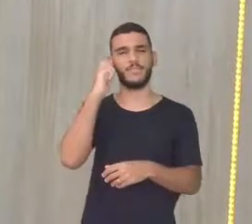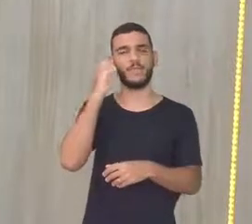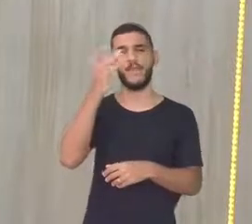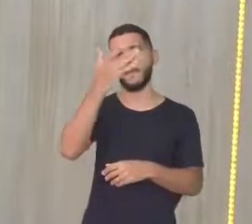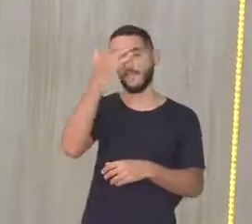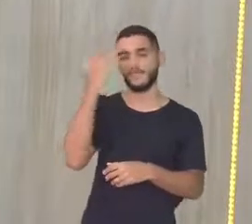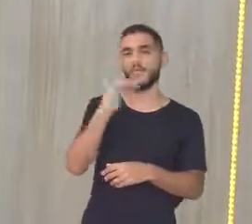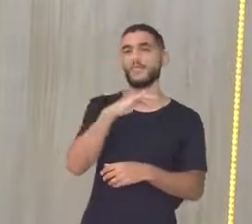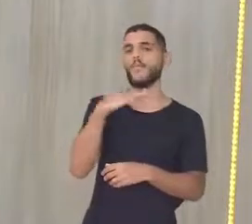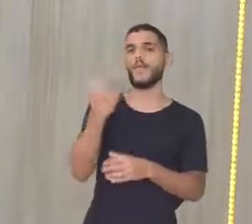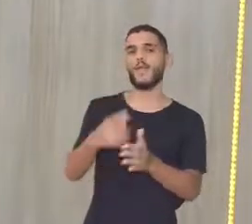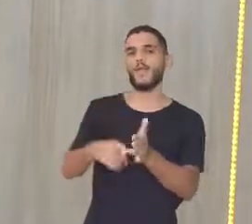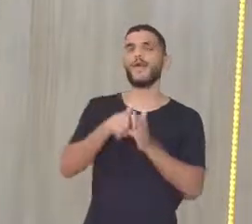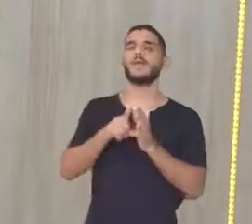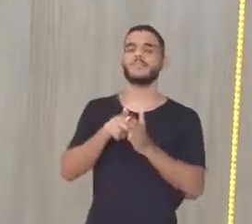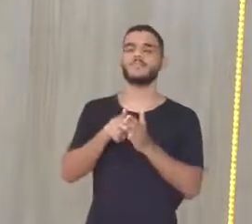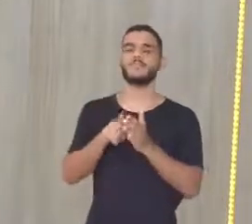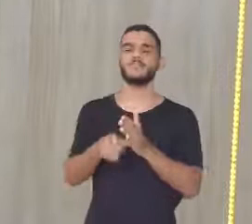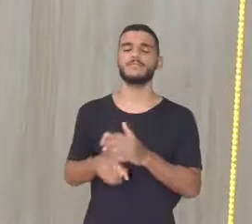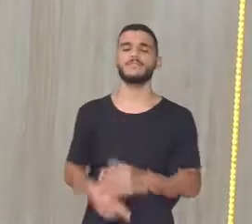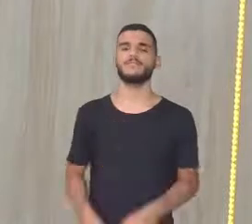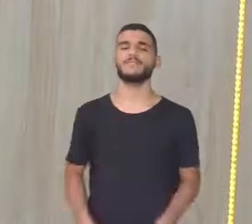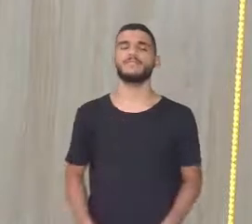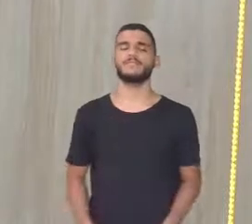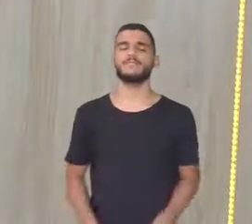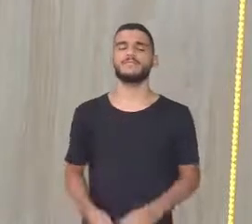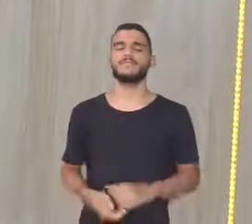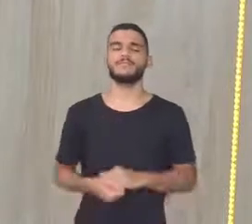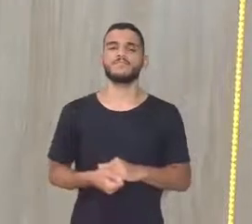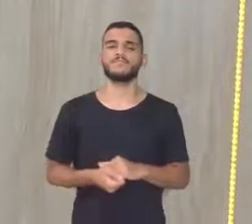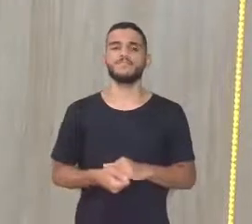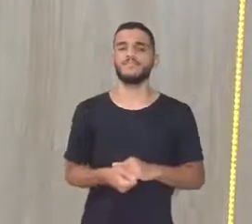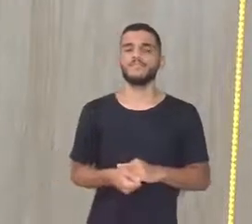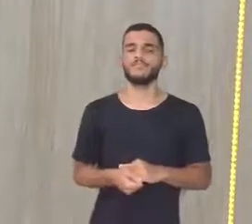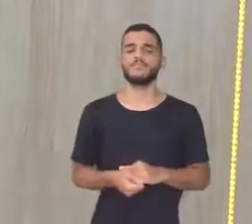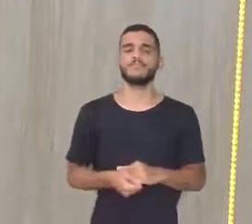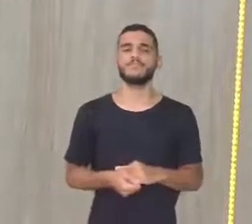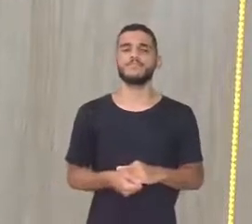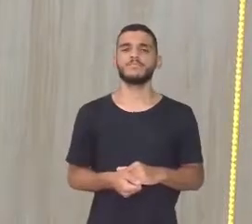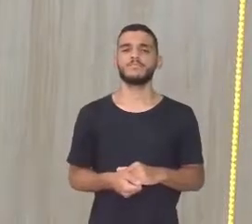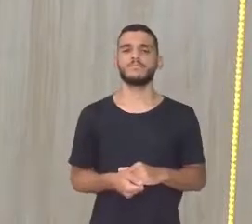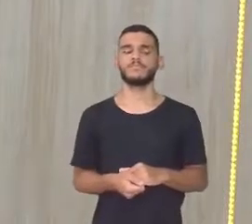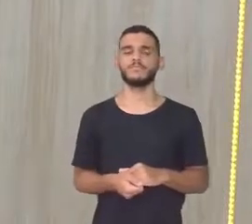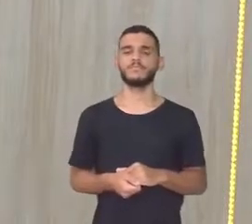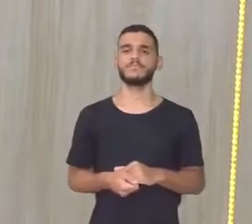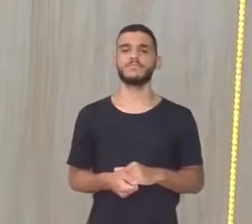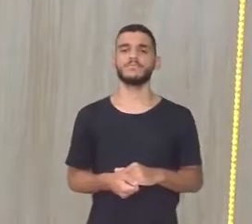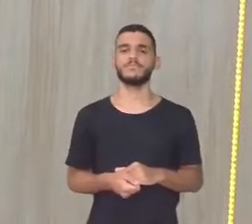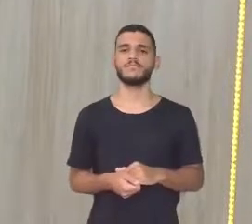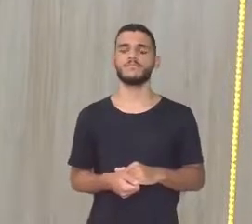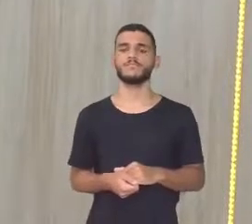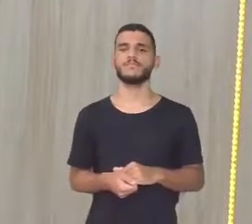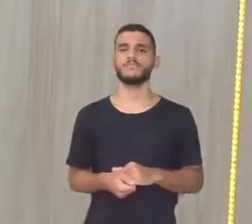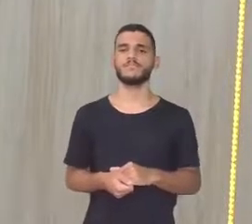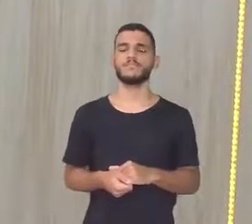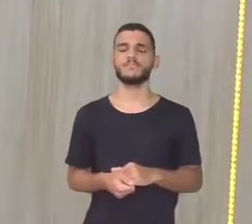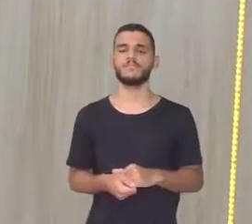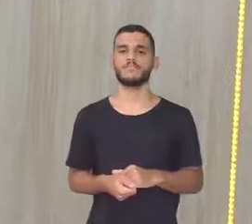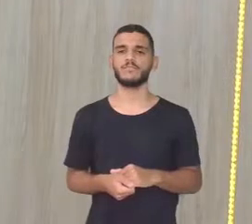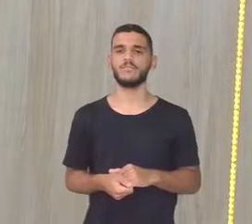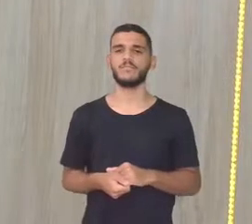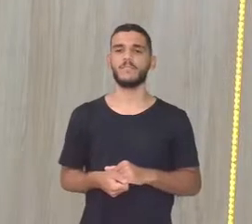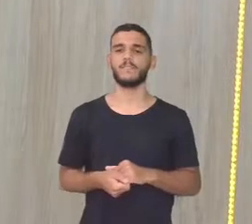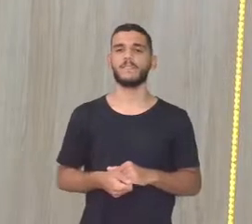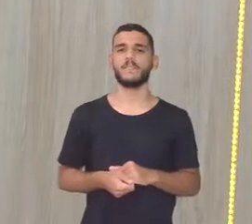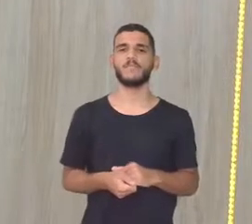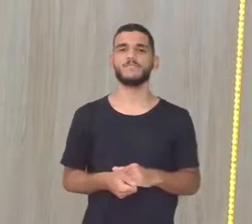Naquele Como é aquela terra De Thor? Esqueci Ajuda aí meu povo Tu aí que está no final da sala Qual é o nome do Thor? Sabe